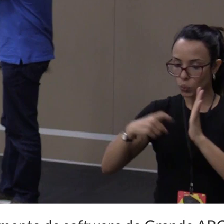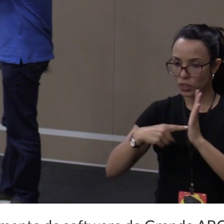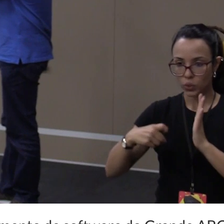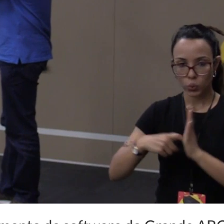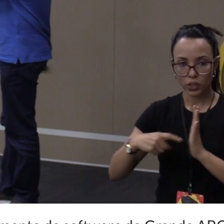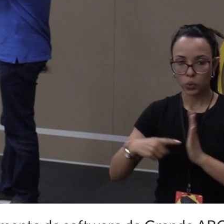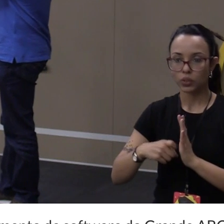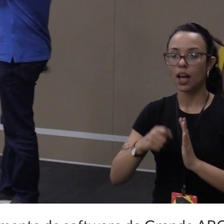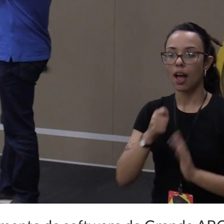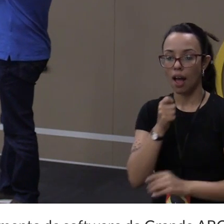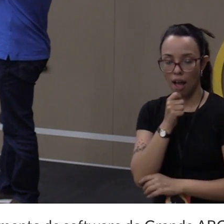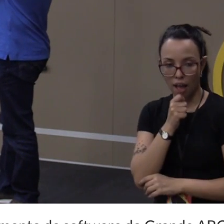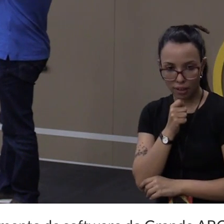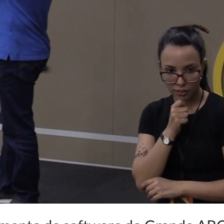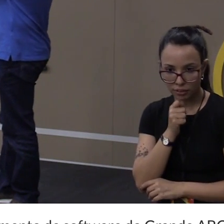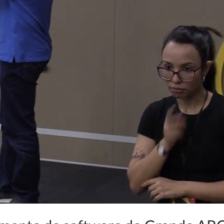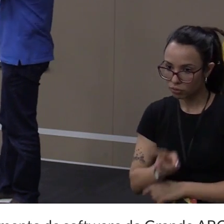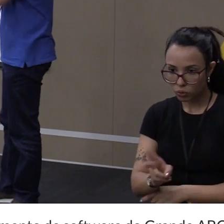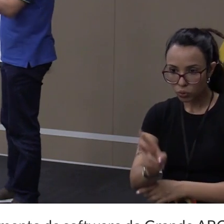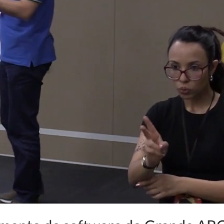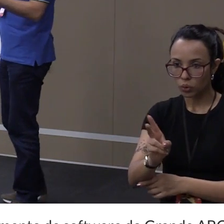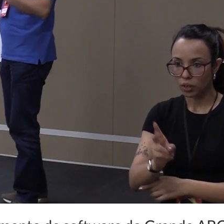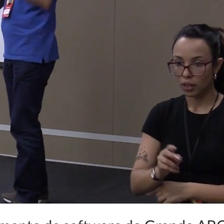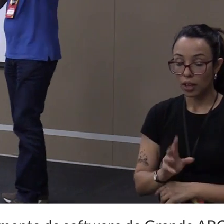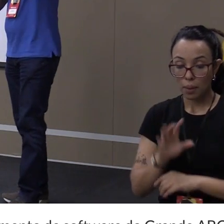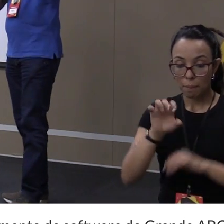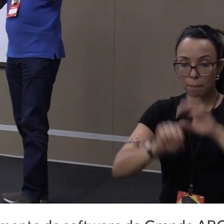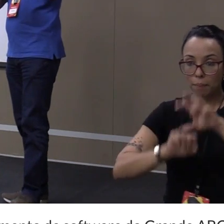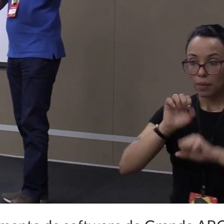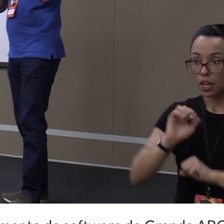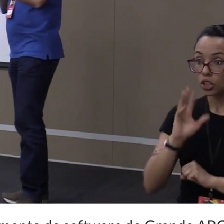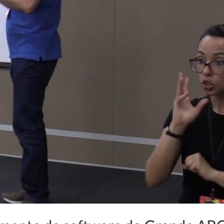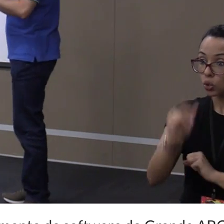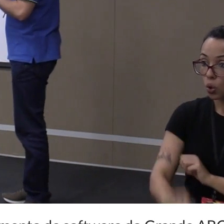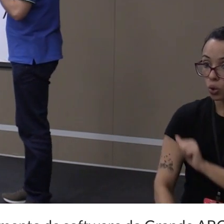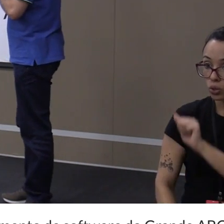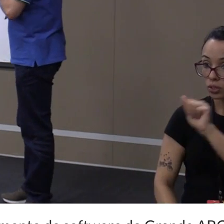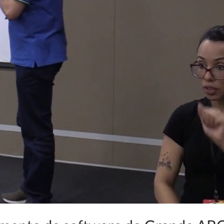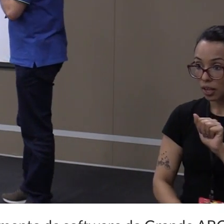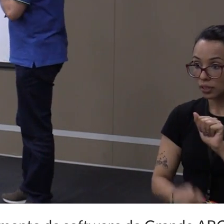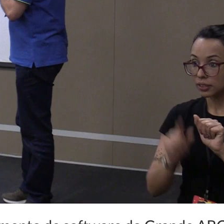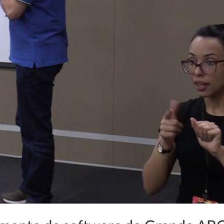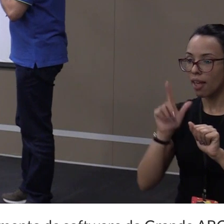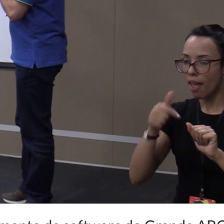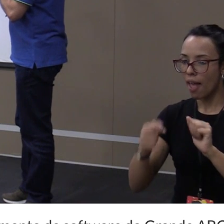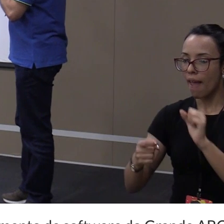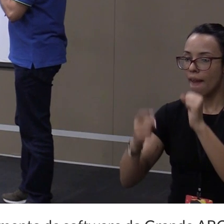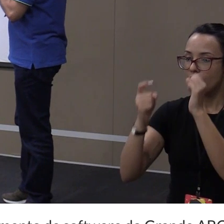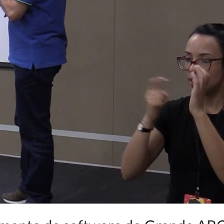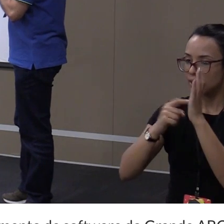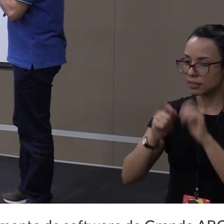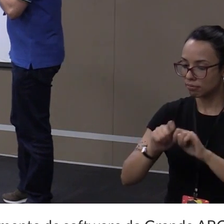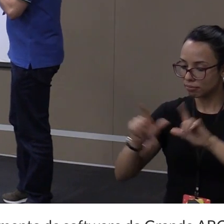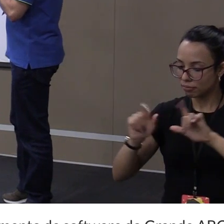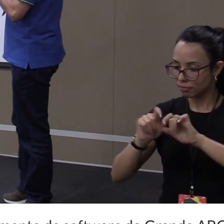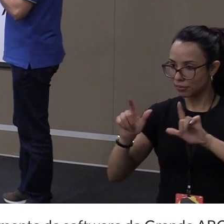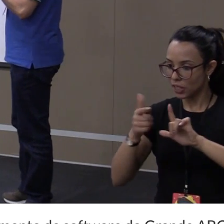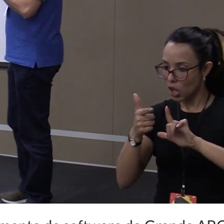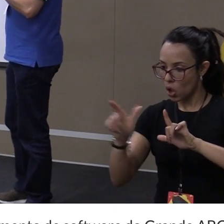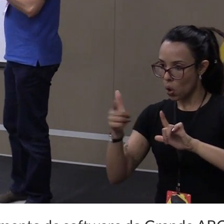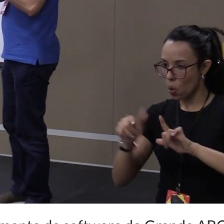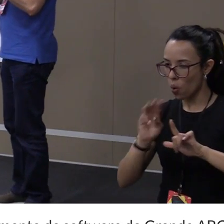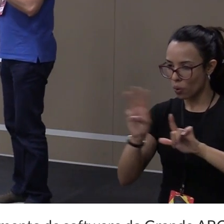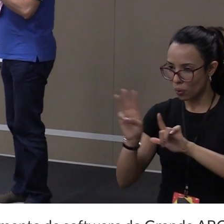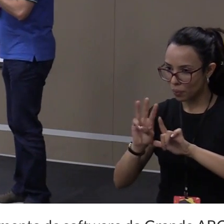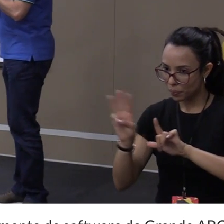Eu pego as próximas páginas. Eu pego todos os as, que são os links das próximas páginas. Para cada um deles, ele